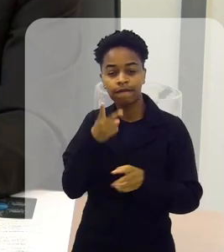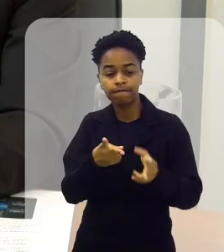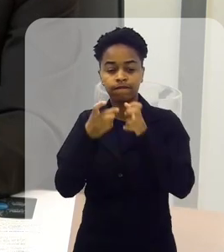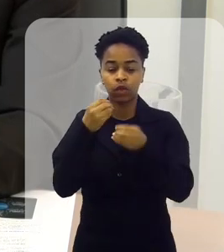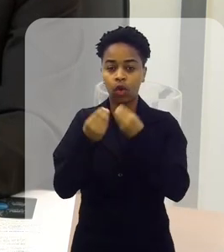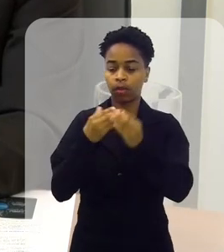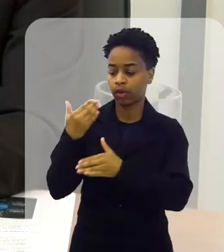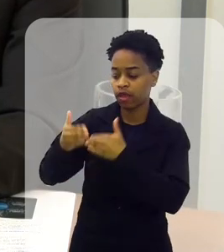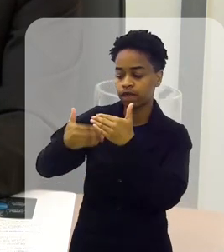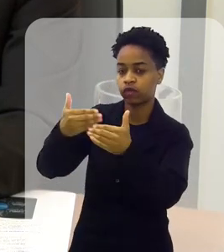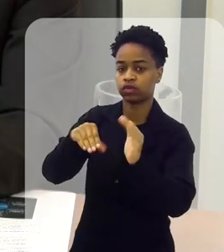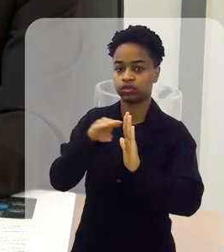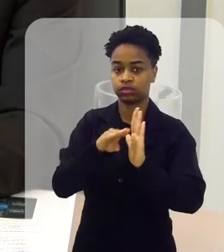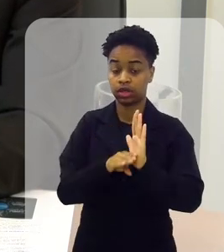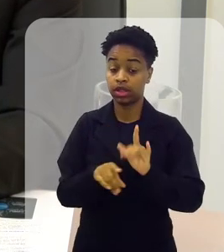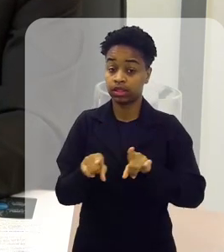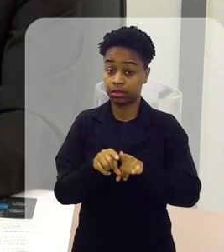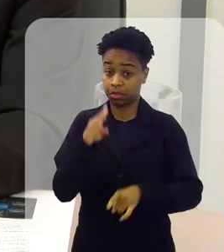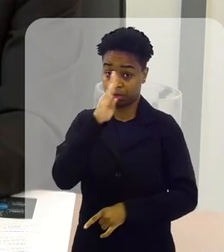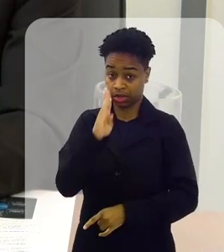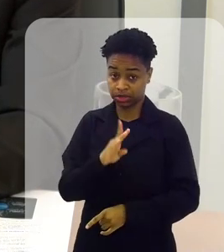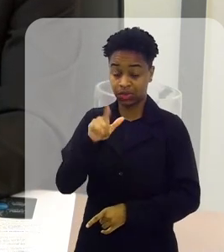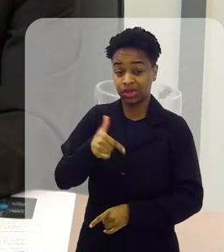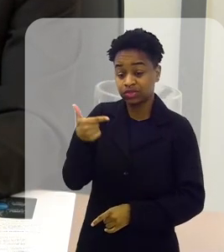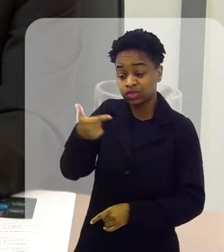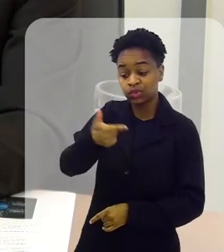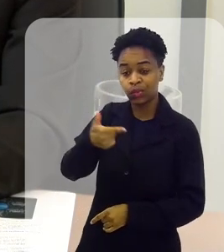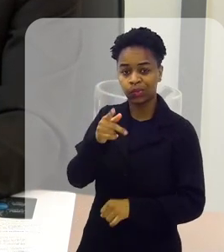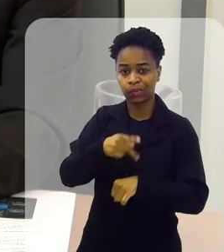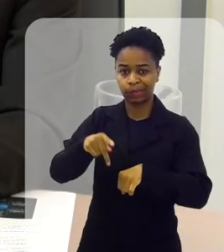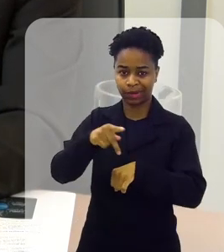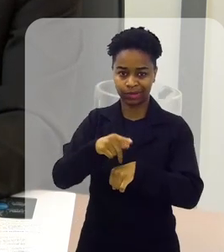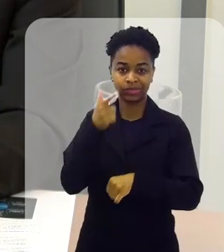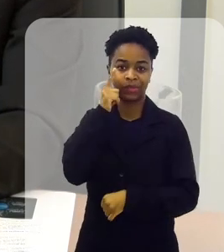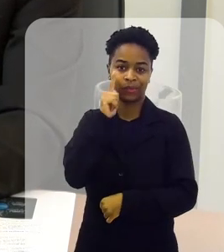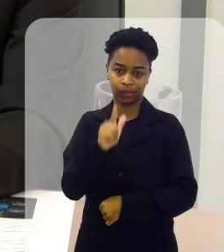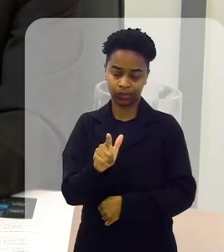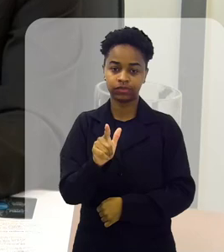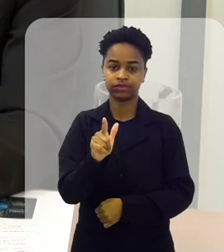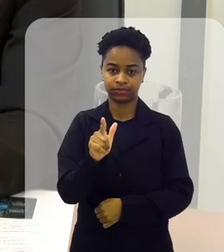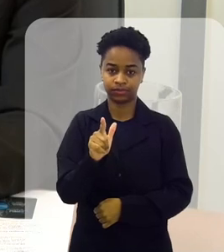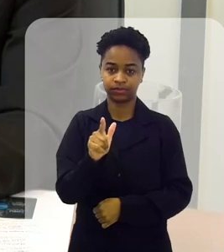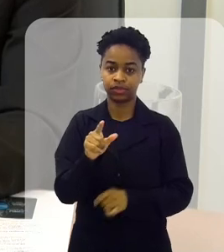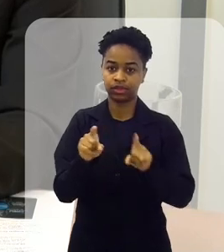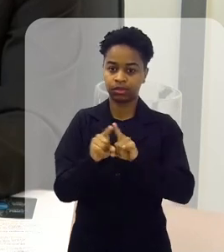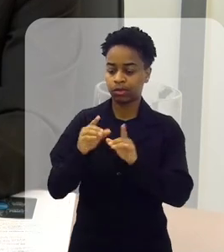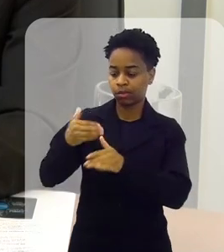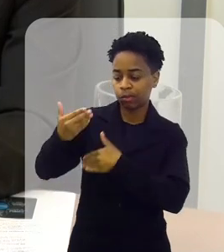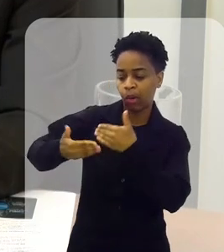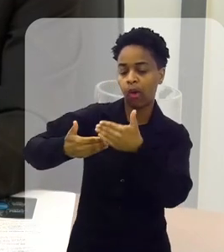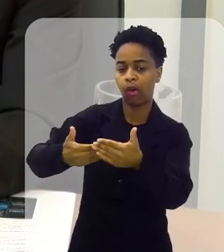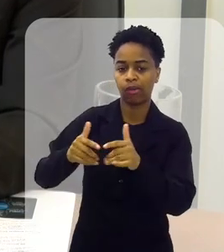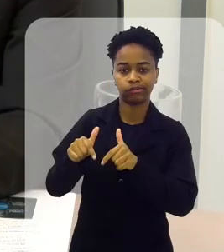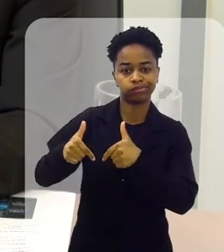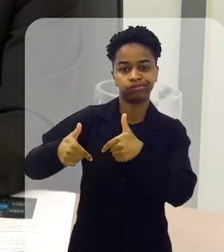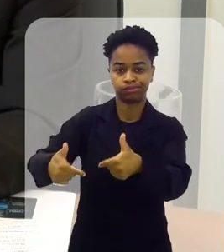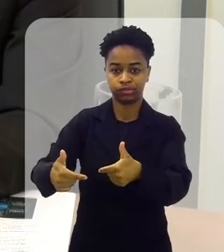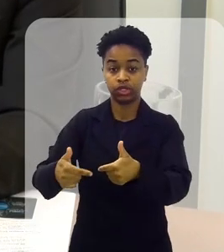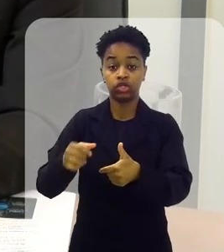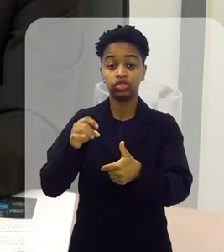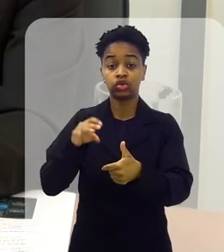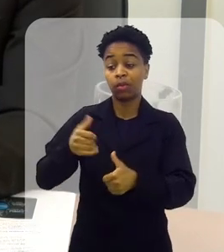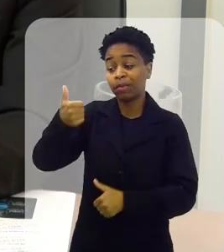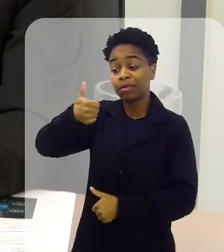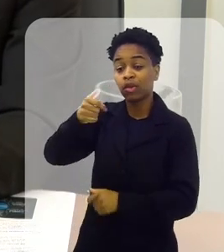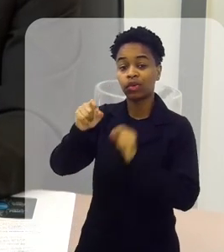E o Brasil foi o segundo país a conseguir estar na frente dessas medidas, só